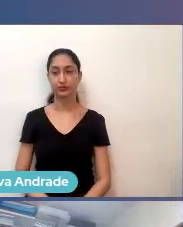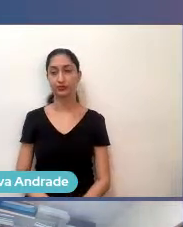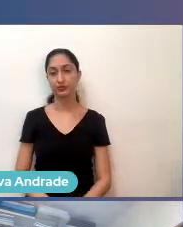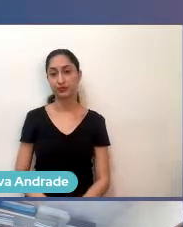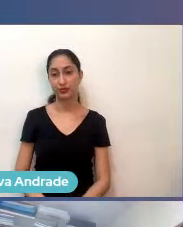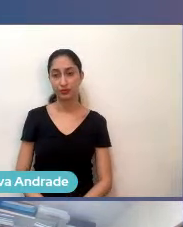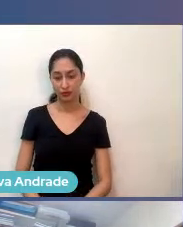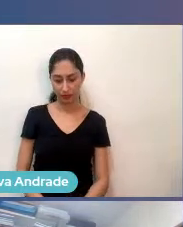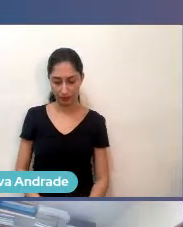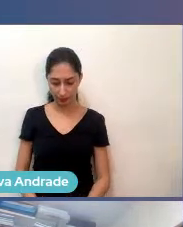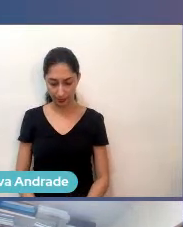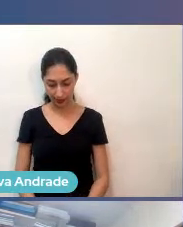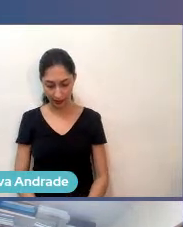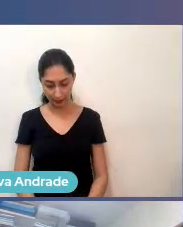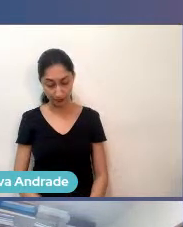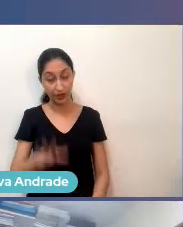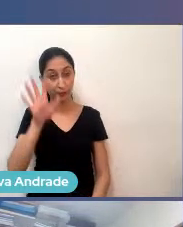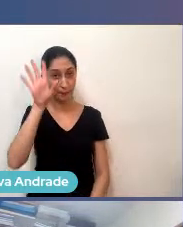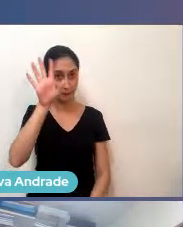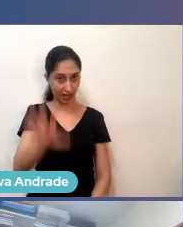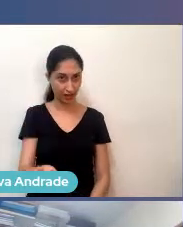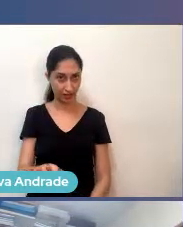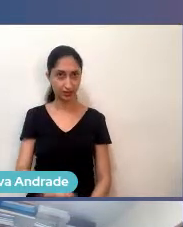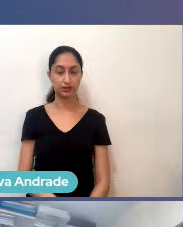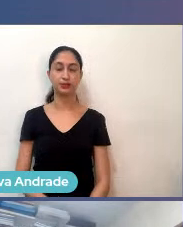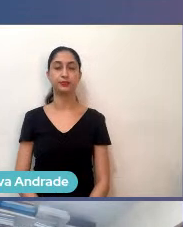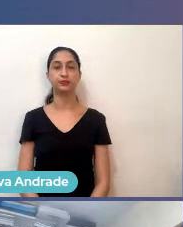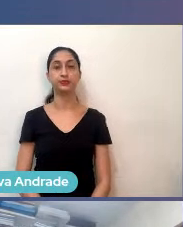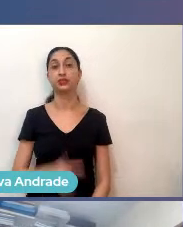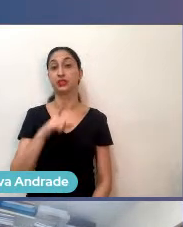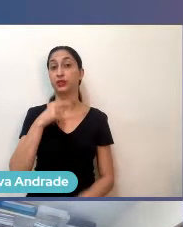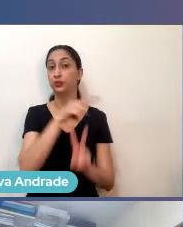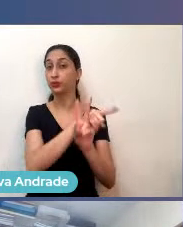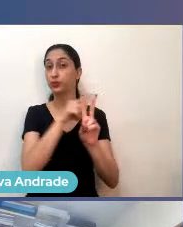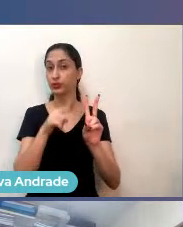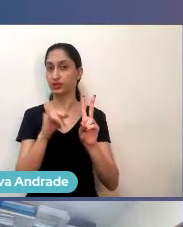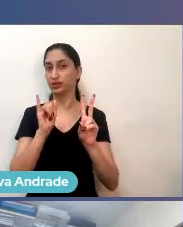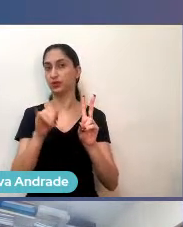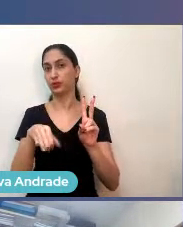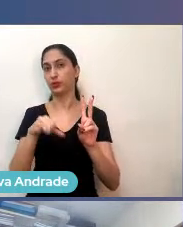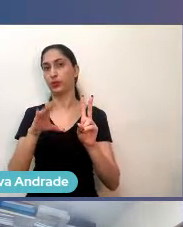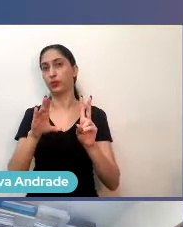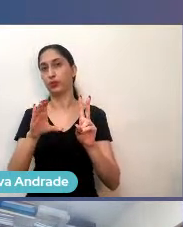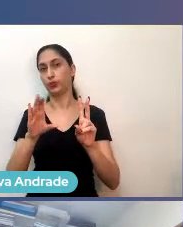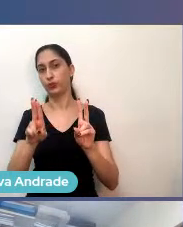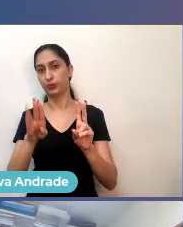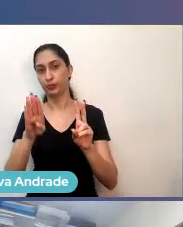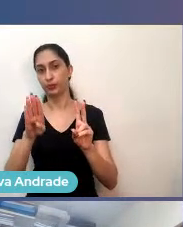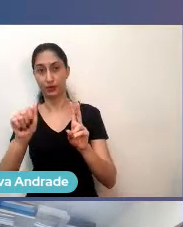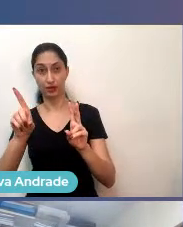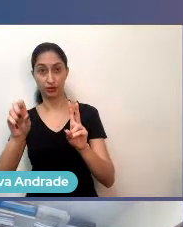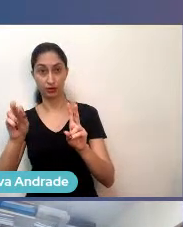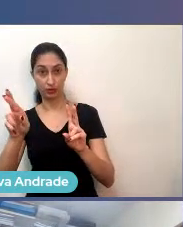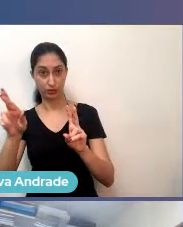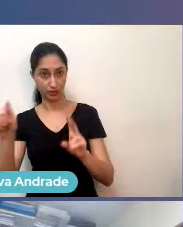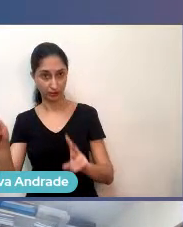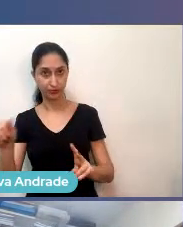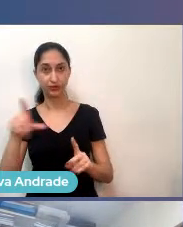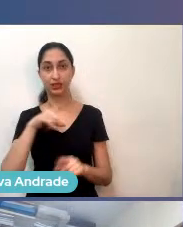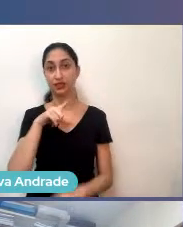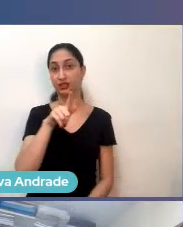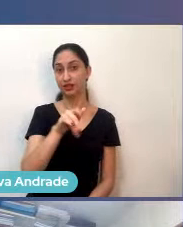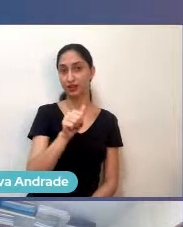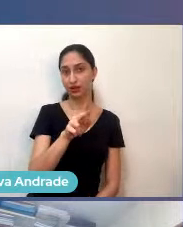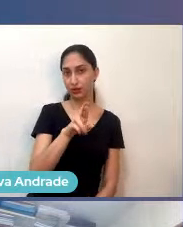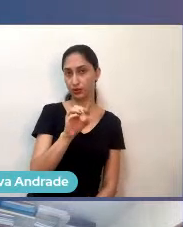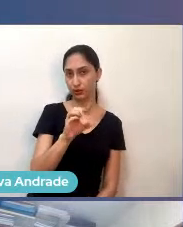Lá nessa região temos duas incubadoras, uma que já está permeando na região, que é a Garoa no Campo, que é uma das